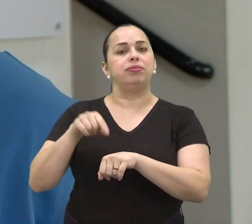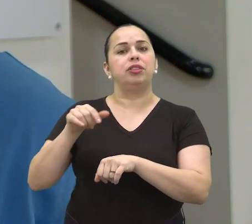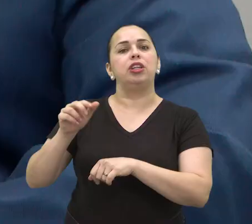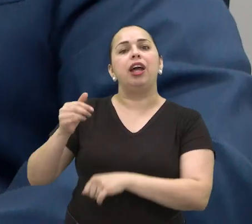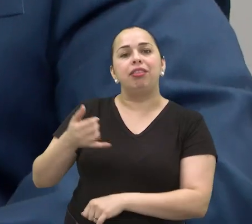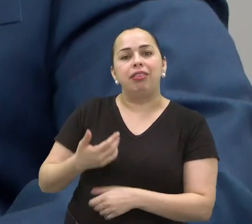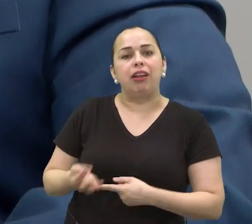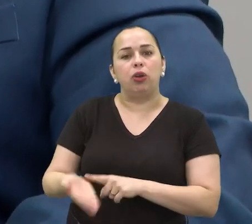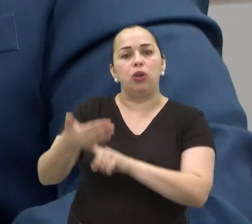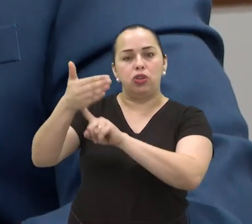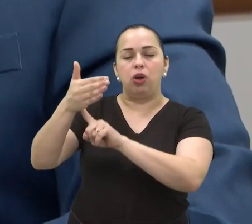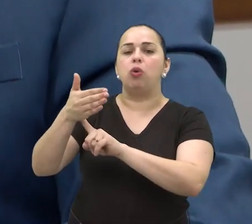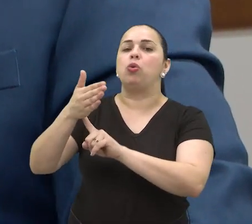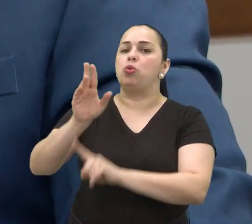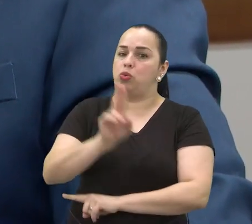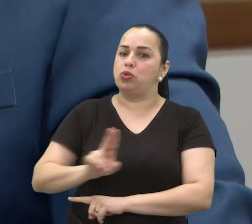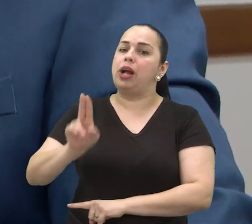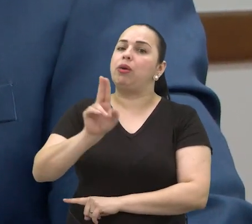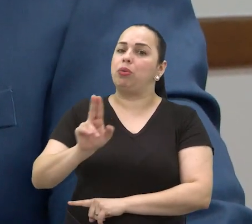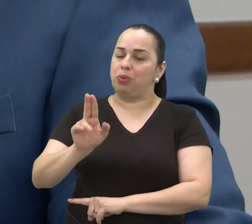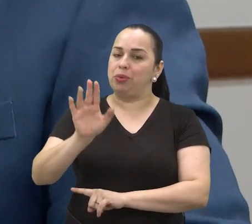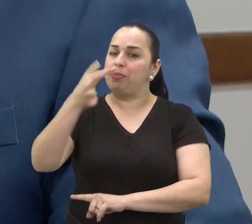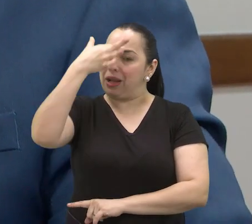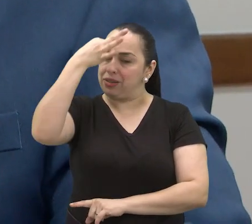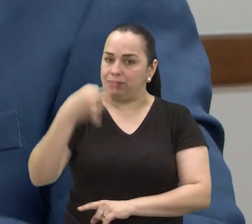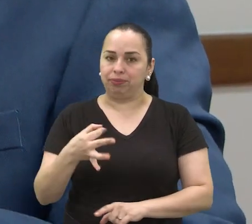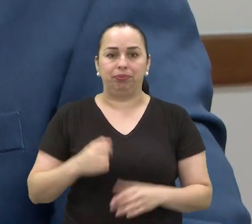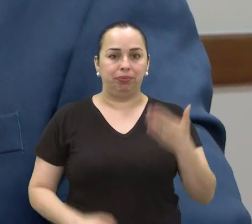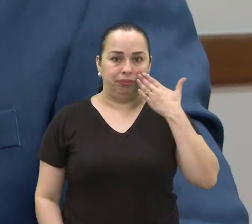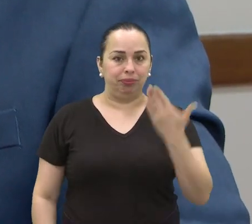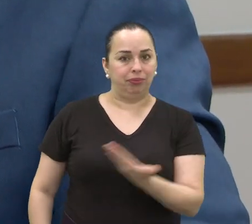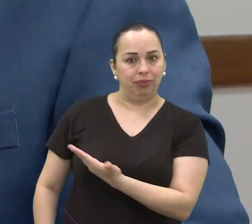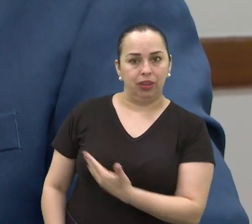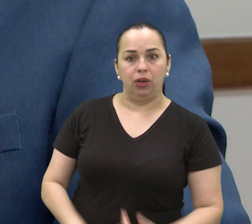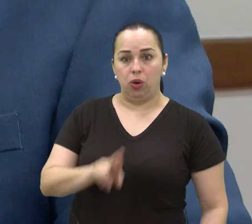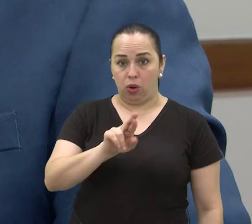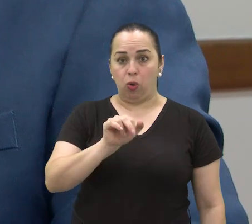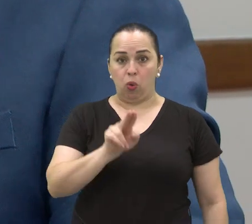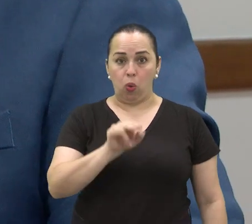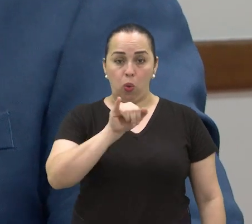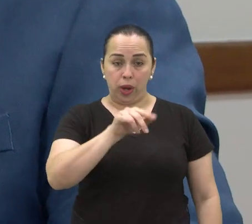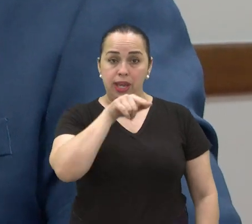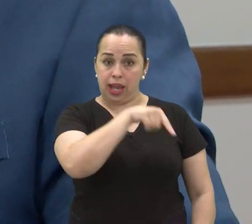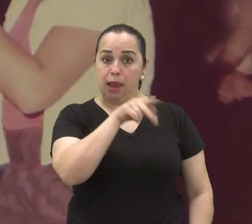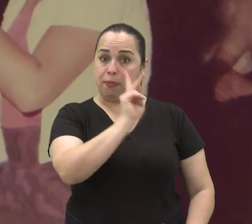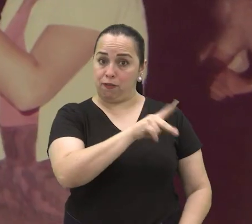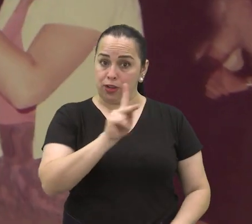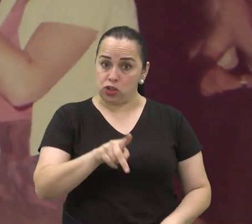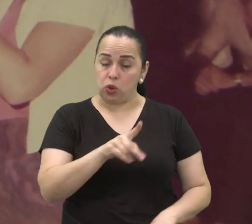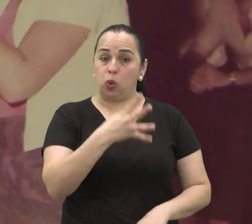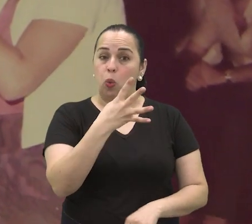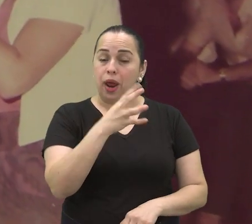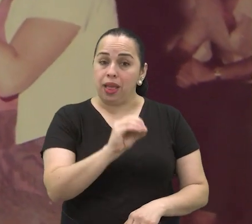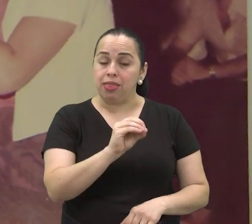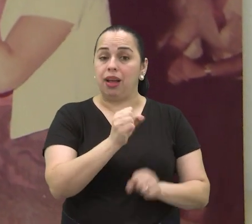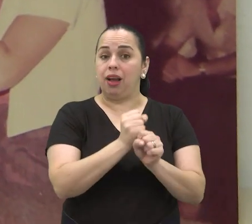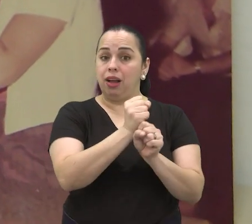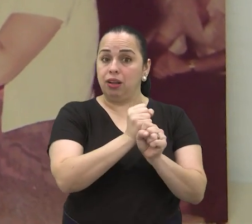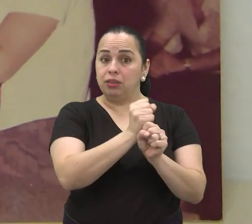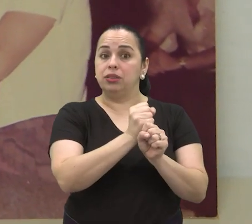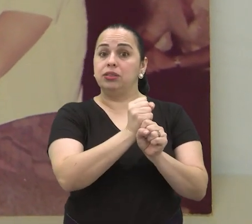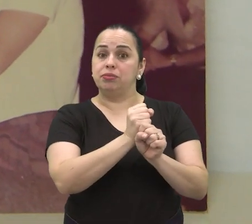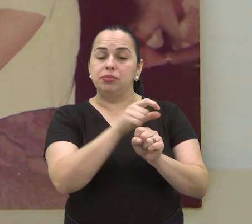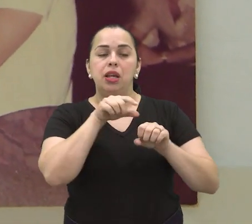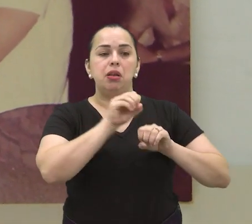tecnologias. O seu Rui viveu realidades diferentes durante os 40 anos como professor. Economista de formação,